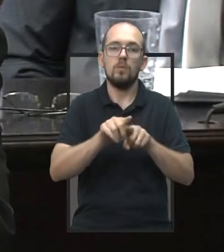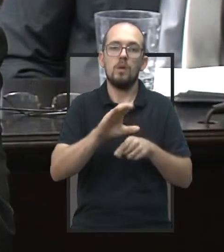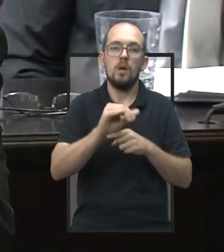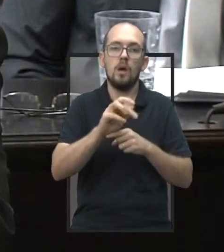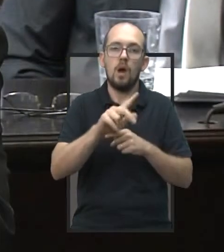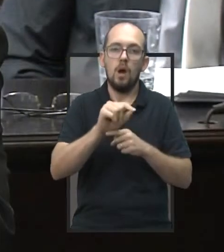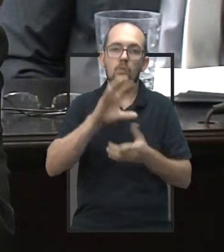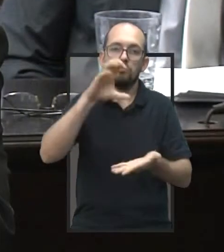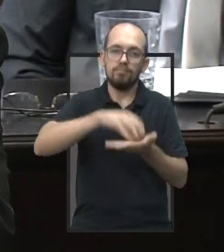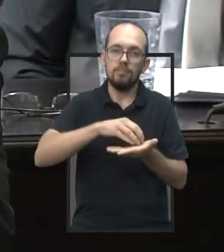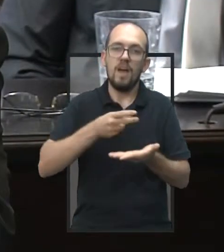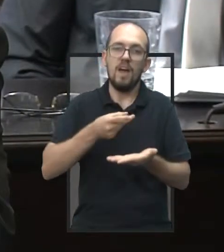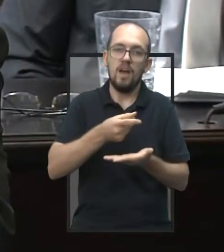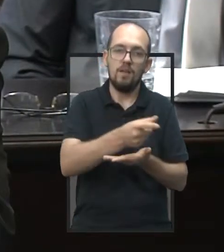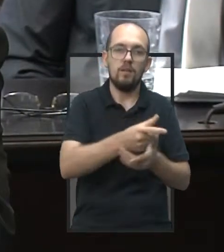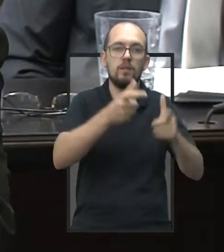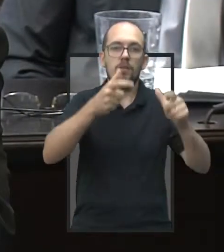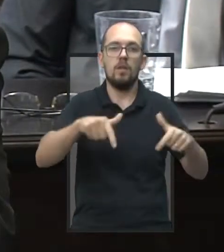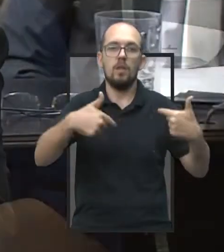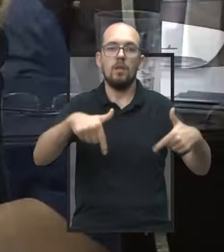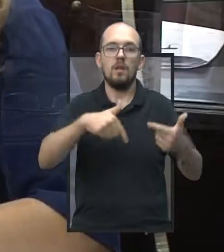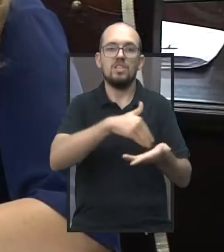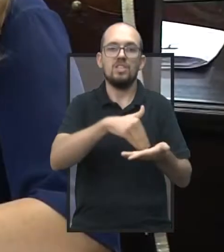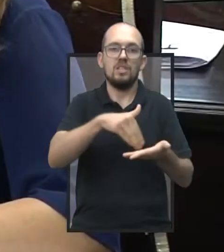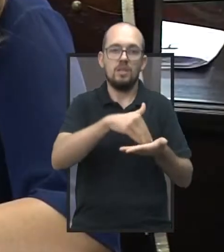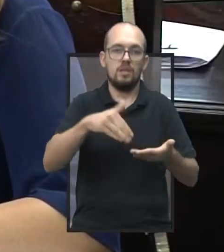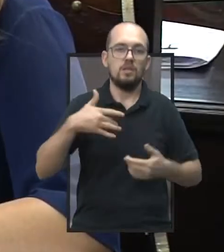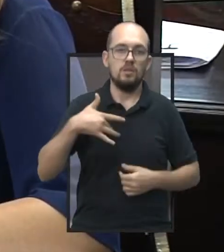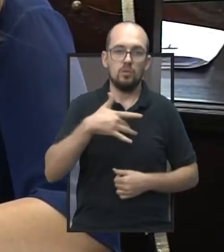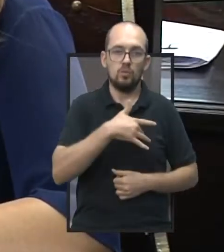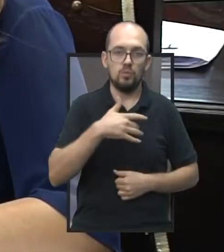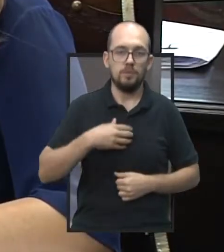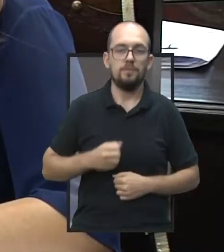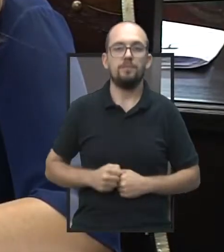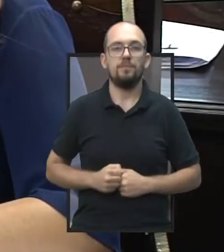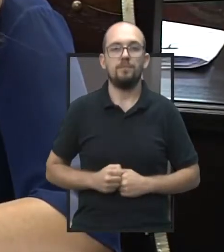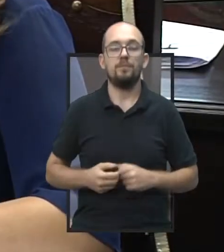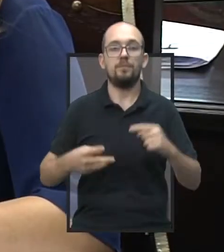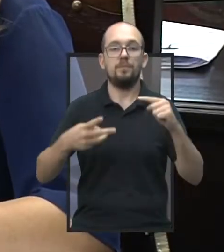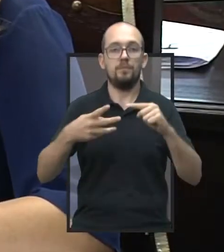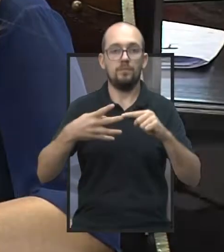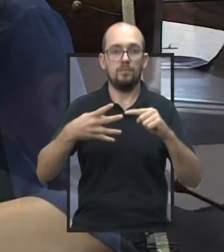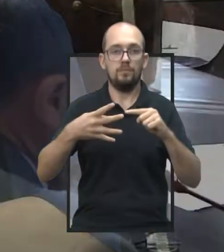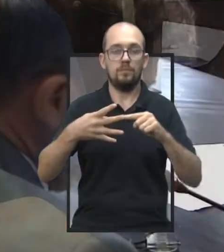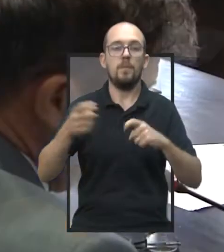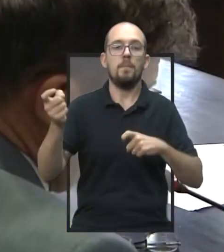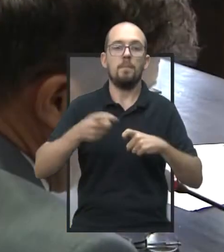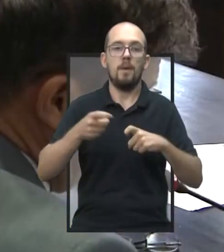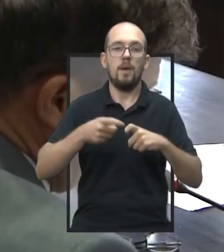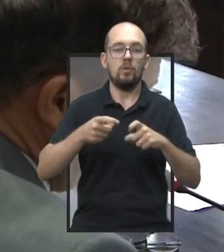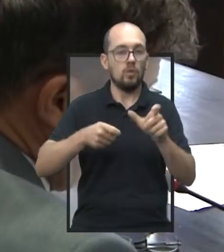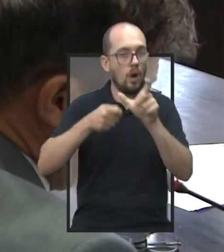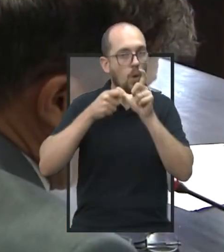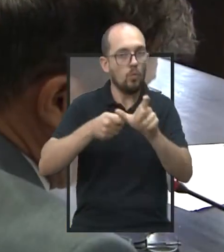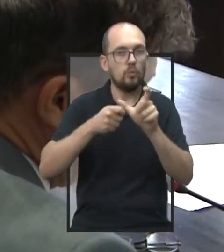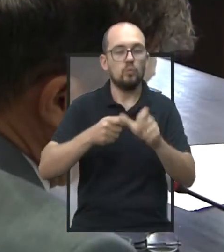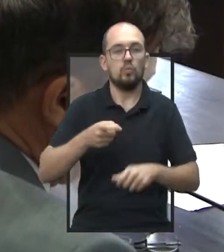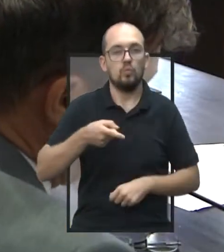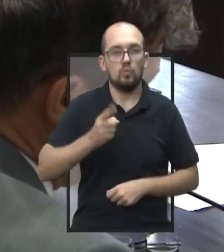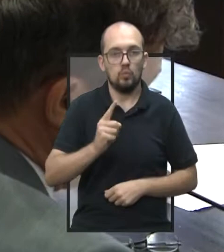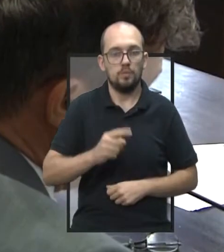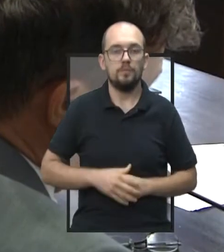efetivo para a Secretaria de Saúde, outro texto que cria cargo de Médico Auditor 1,